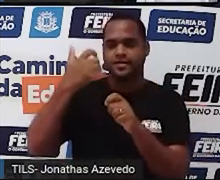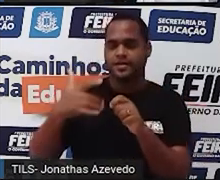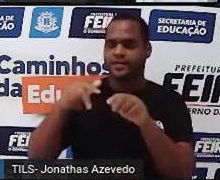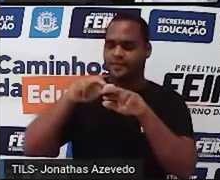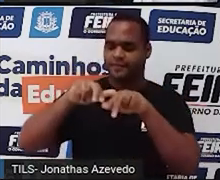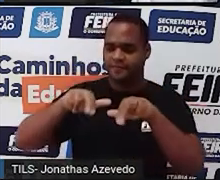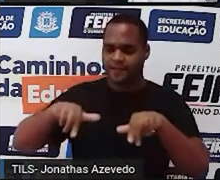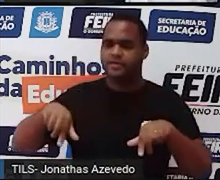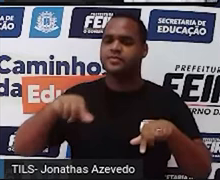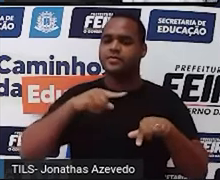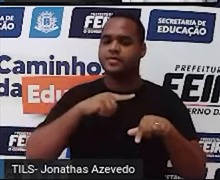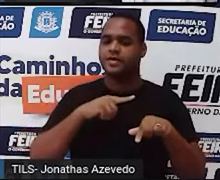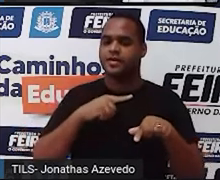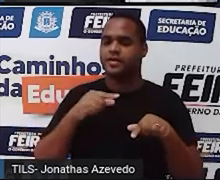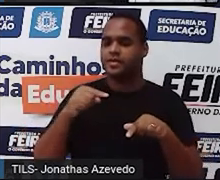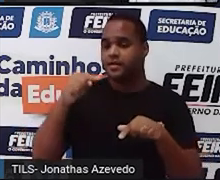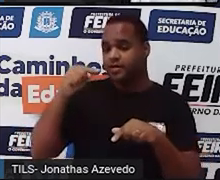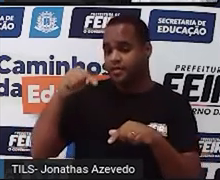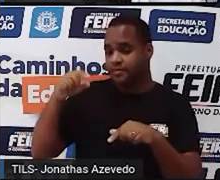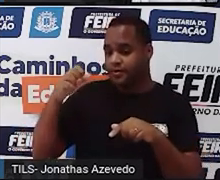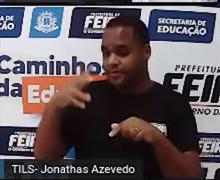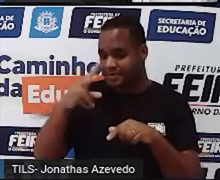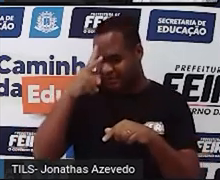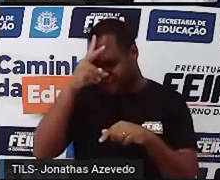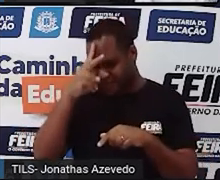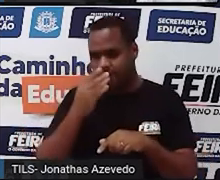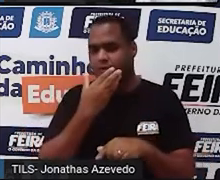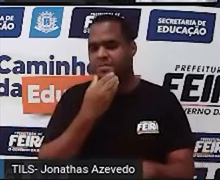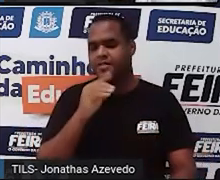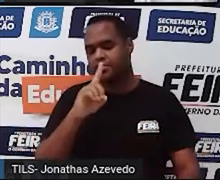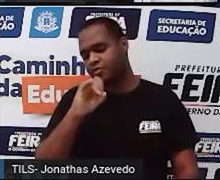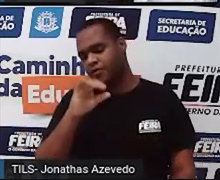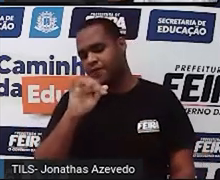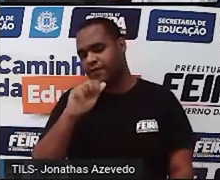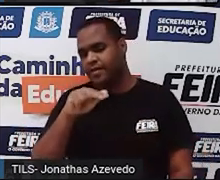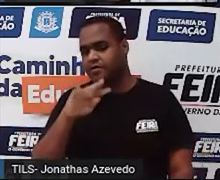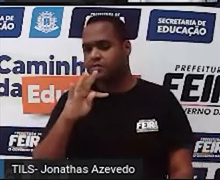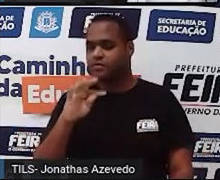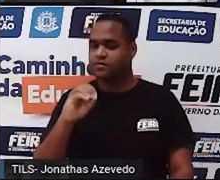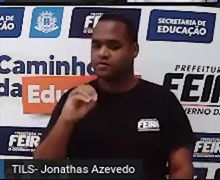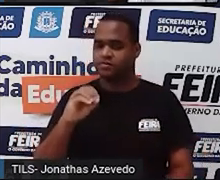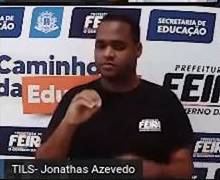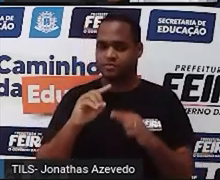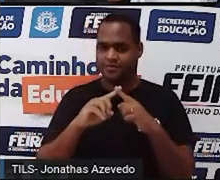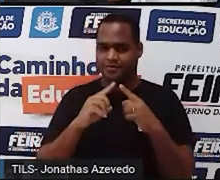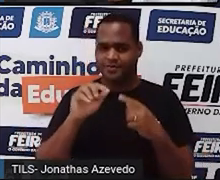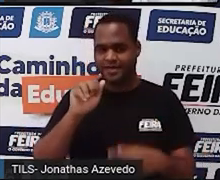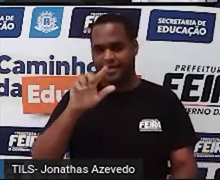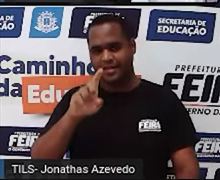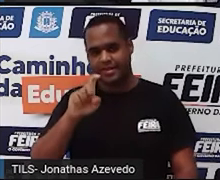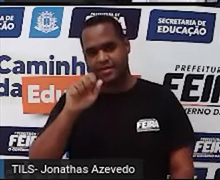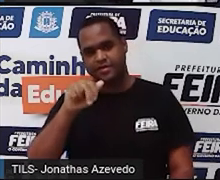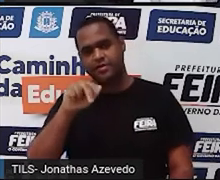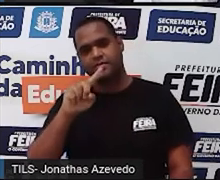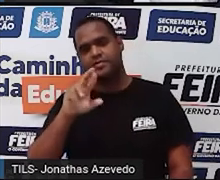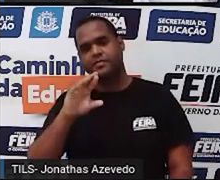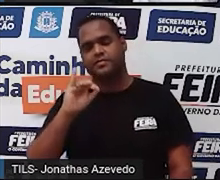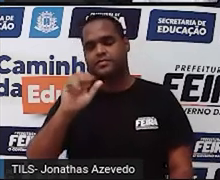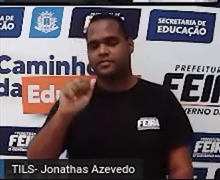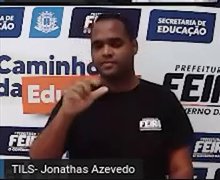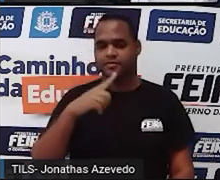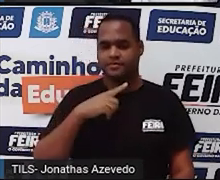Relatos, um pouco da história sobre Diofanto, falando de Diofanto de Alexandria, né? Porque